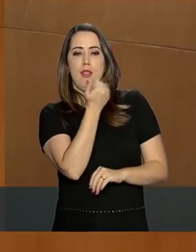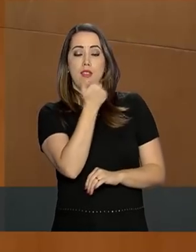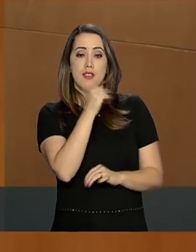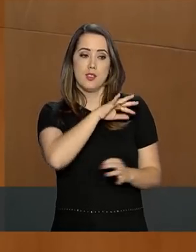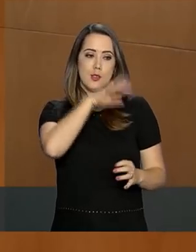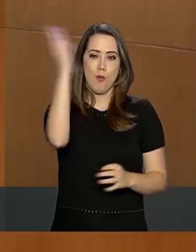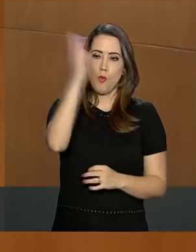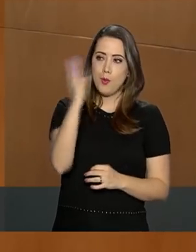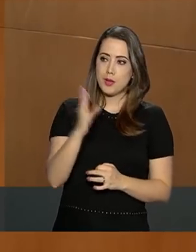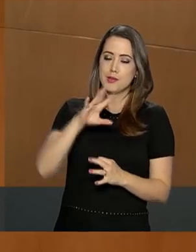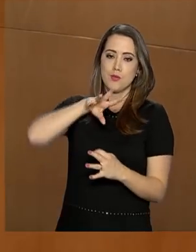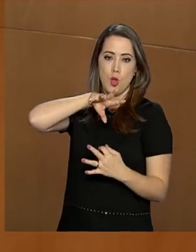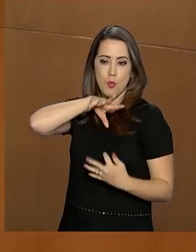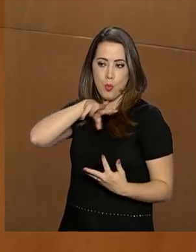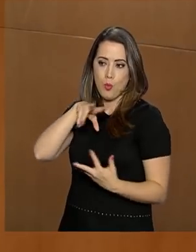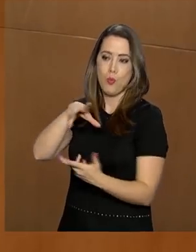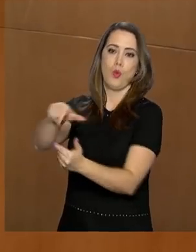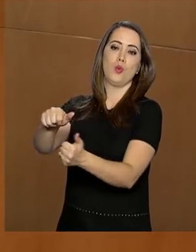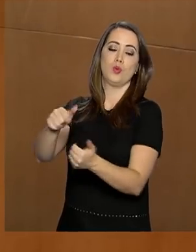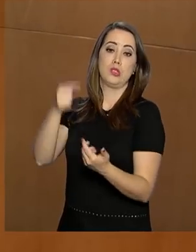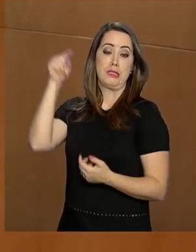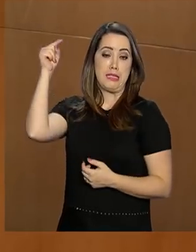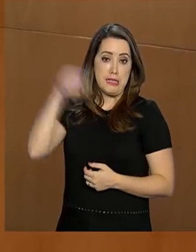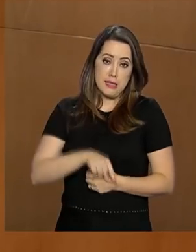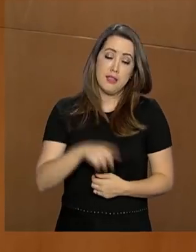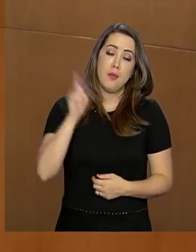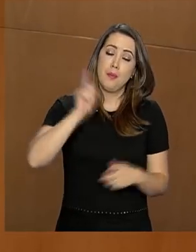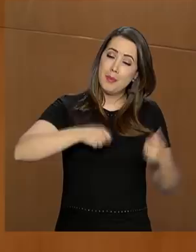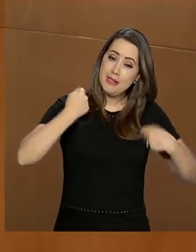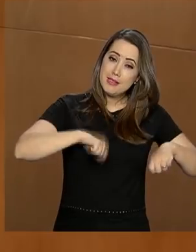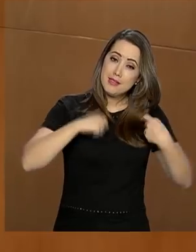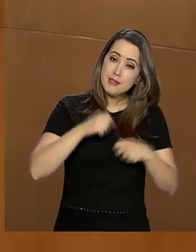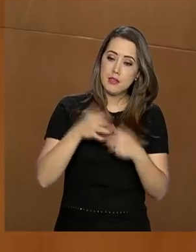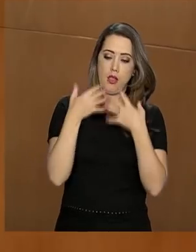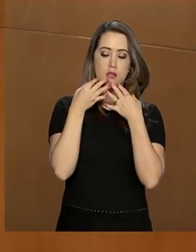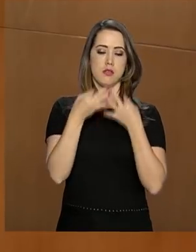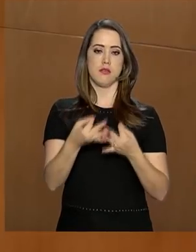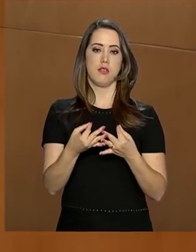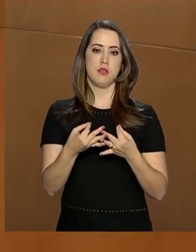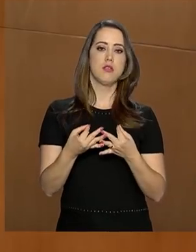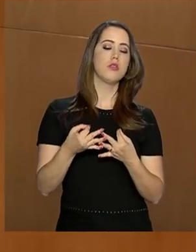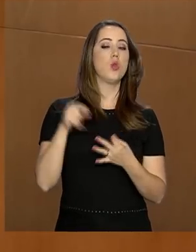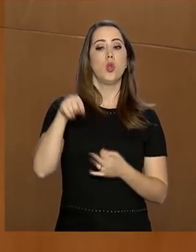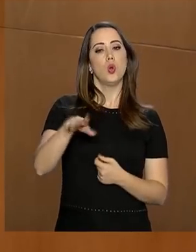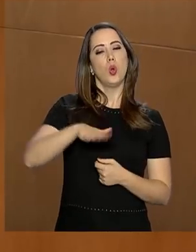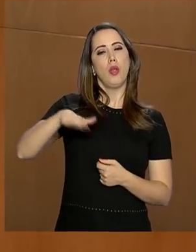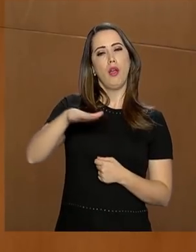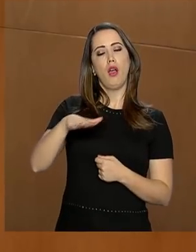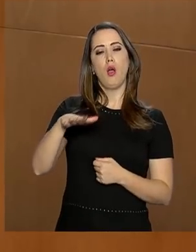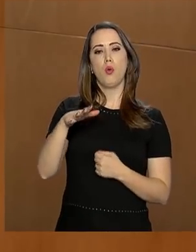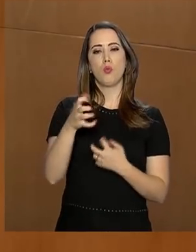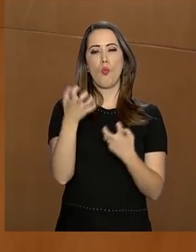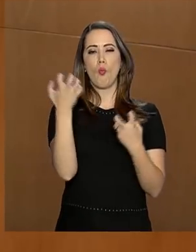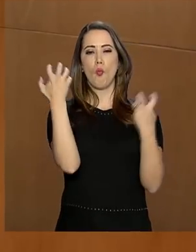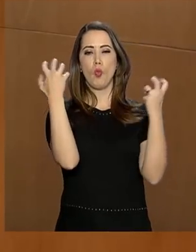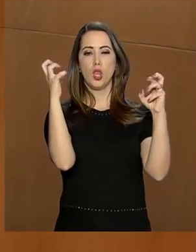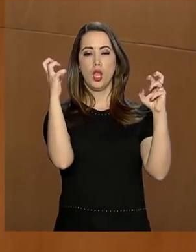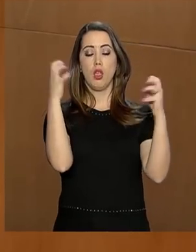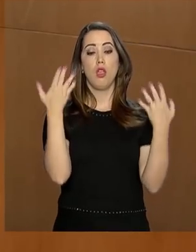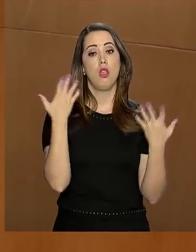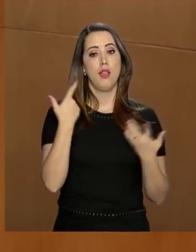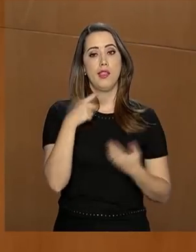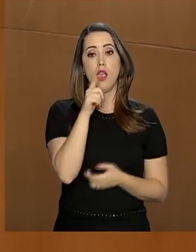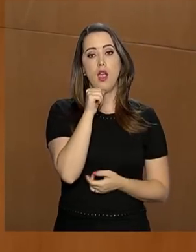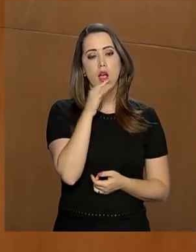alimentar o Brasil e o mundo. E ele é que precisa, então, dessa atenção. É ali que nós temos grande parte da nossa